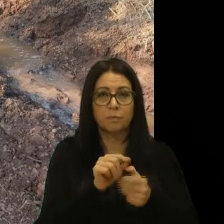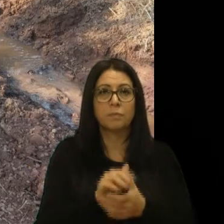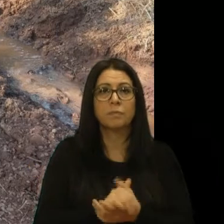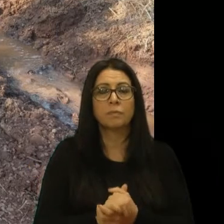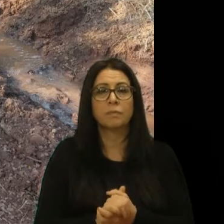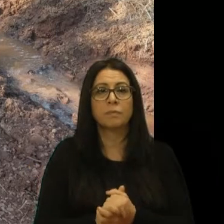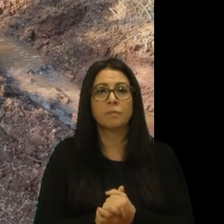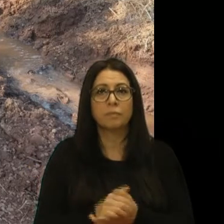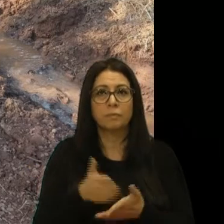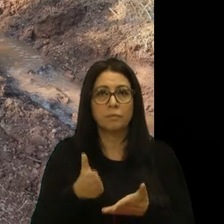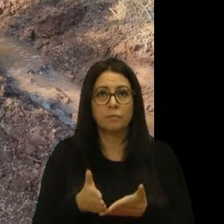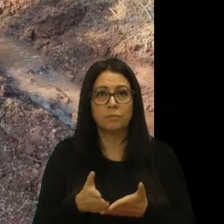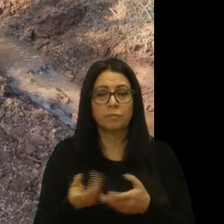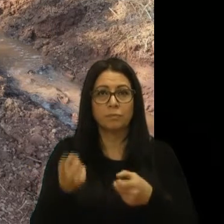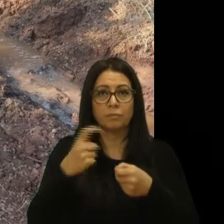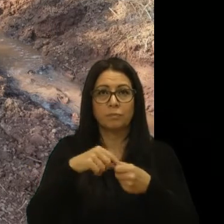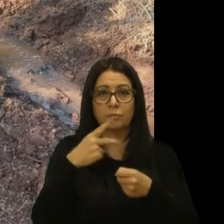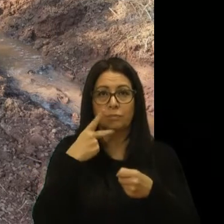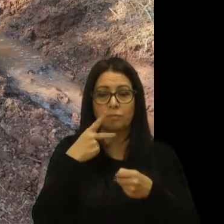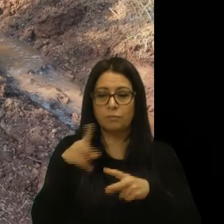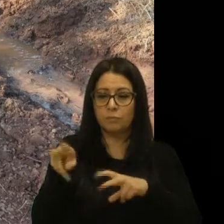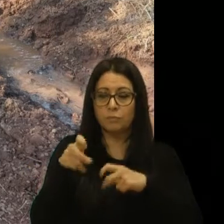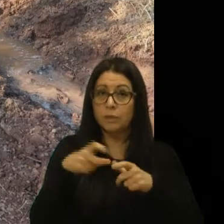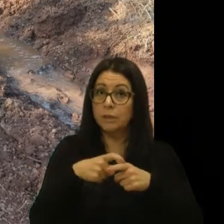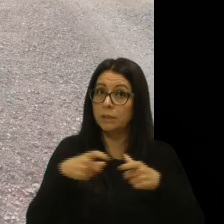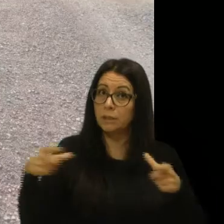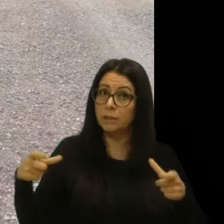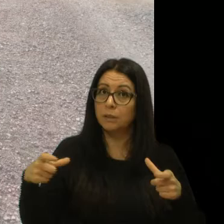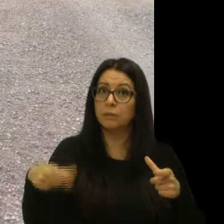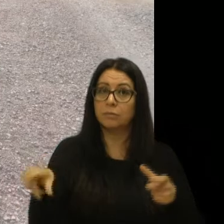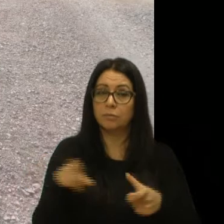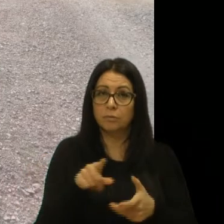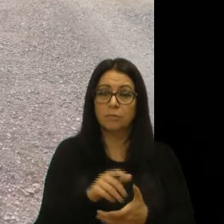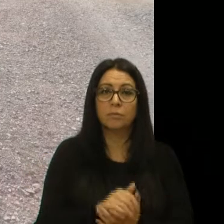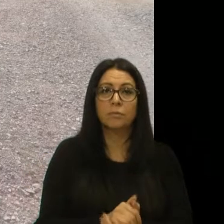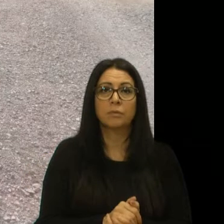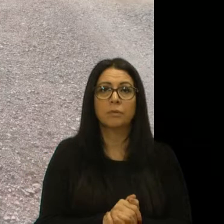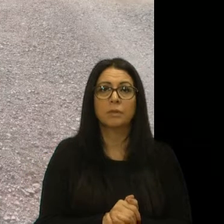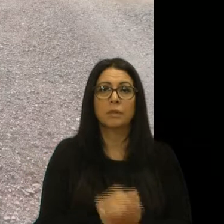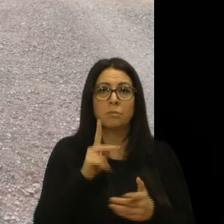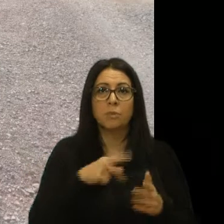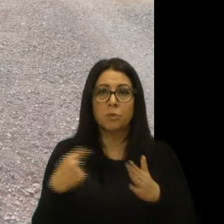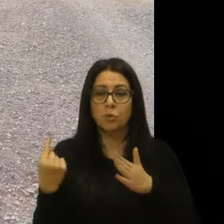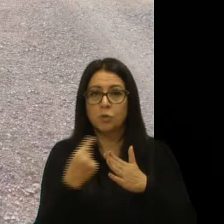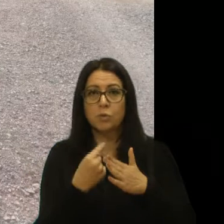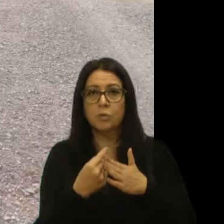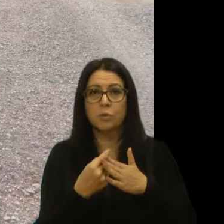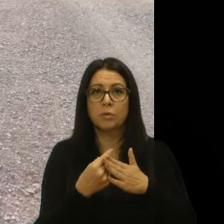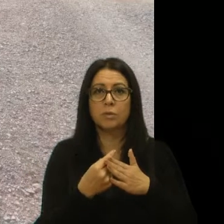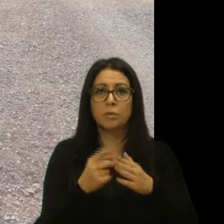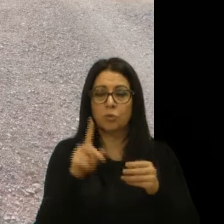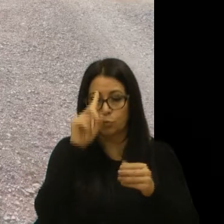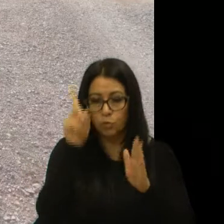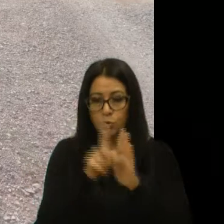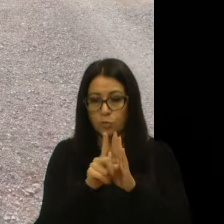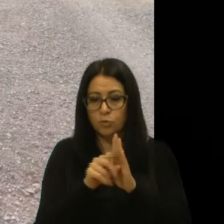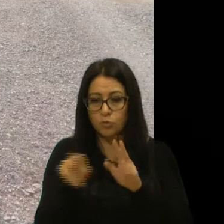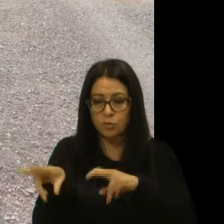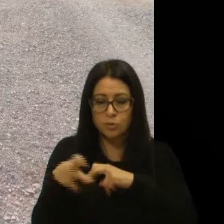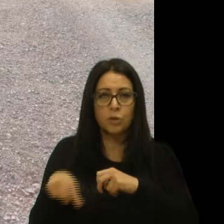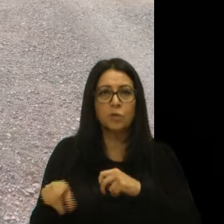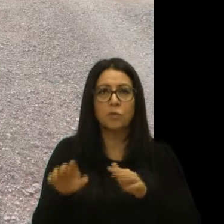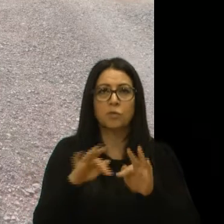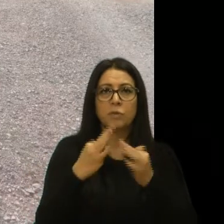e hoje, volto a dizer, nosso interior, está crescendo, vertiginosamente, moradores, é chacreiros, é familiares,